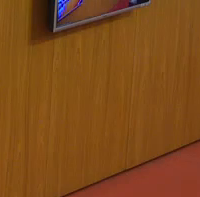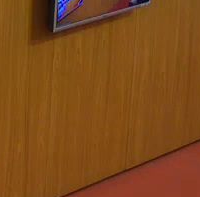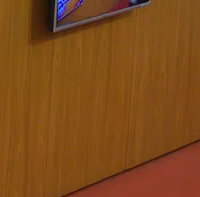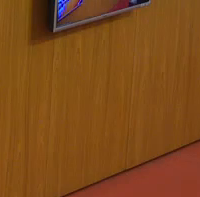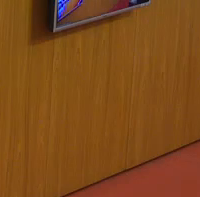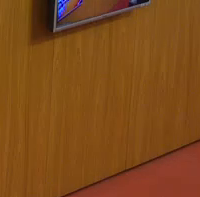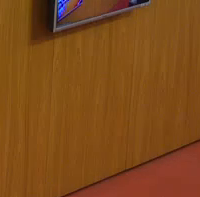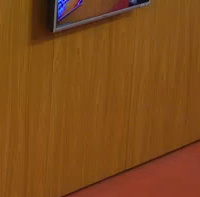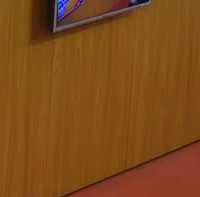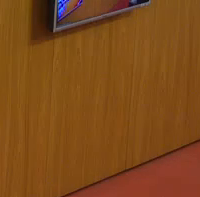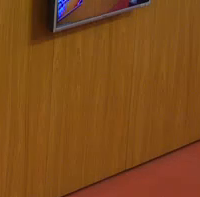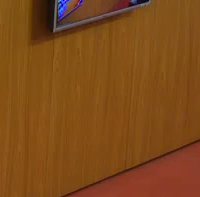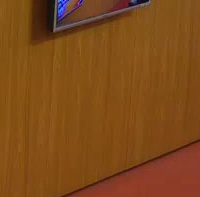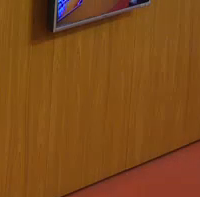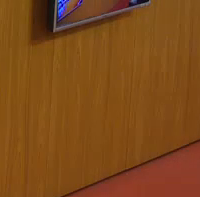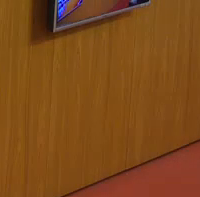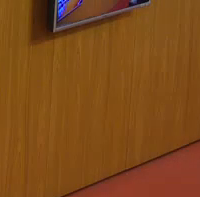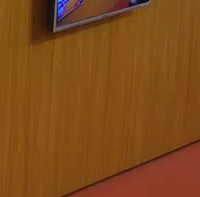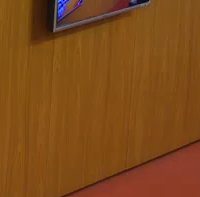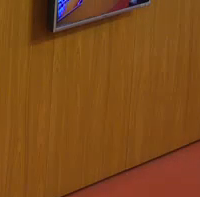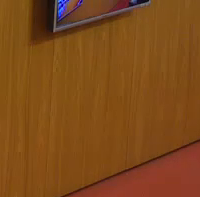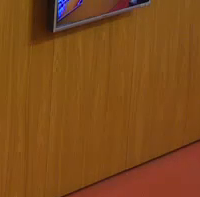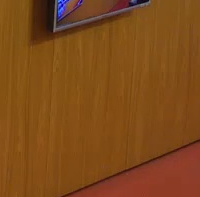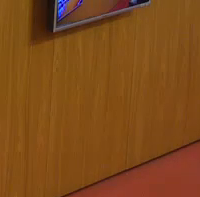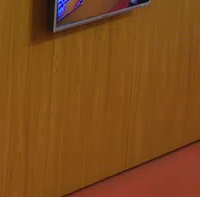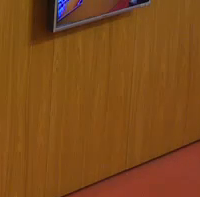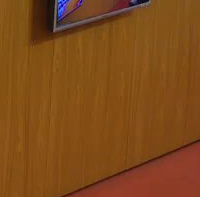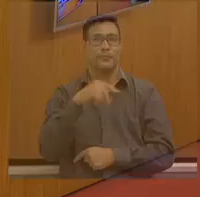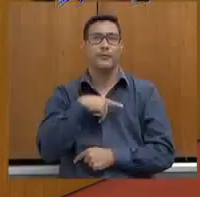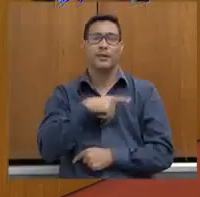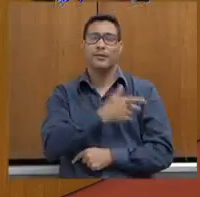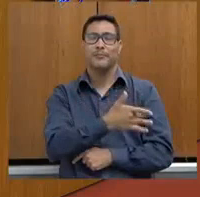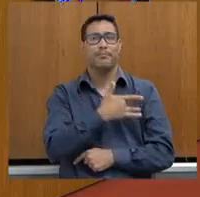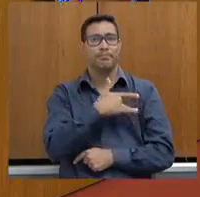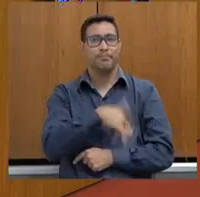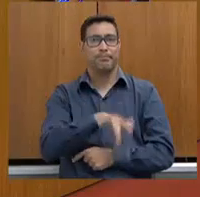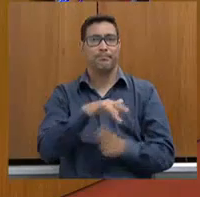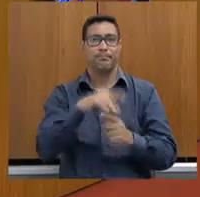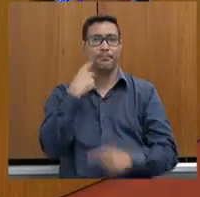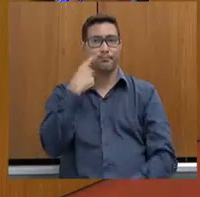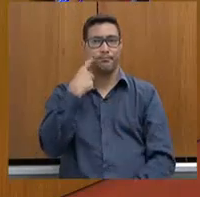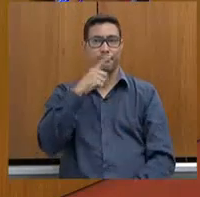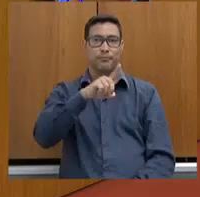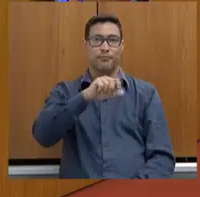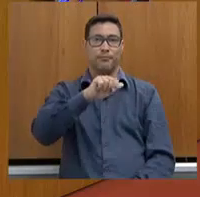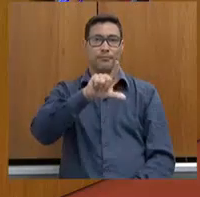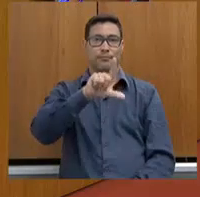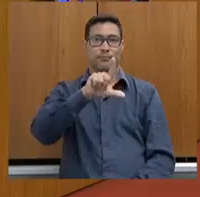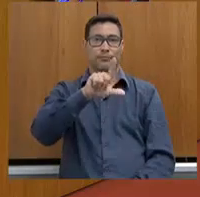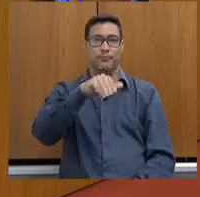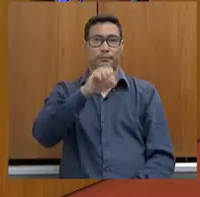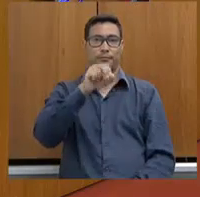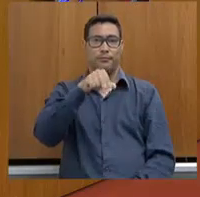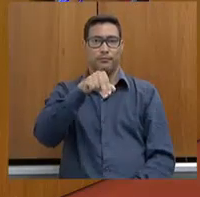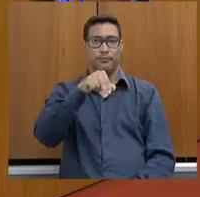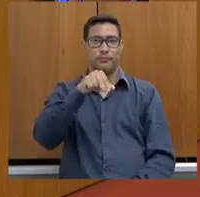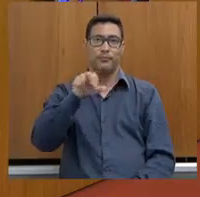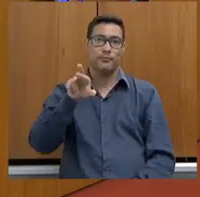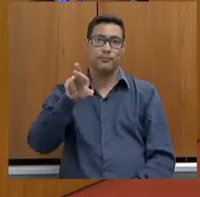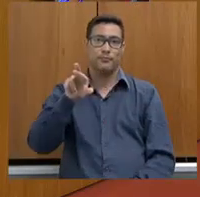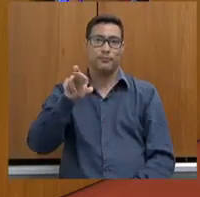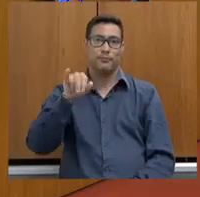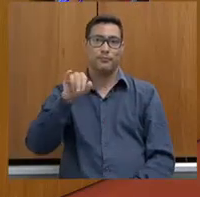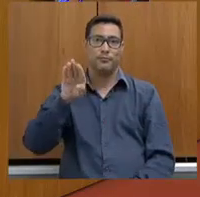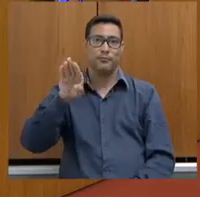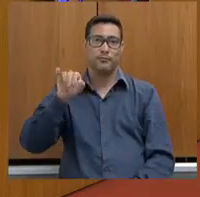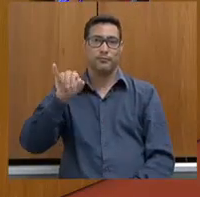Eu falo isso, Bruno, a pena que o deputado Dalmo Ribeiro não está aqui. Um o deputado Dalmo Ribeiro, o deputado João Leite, o